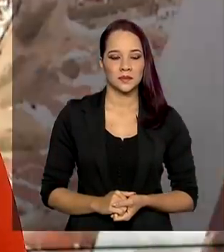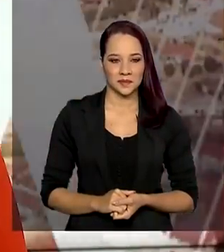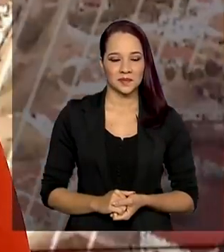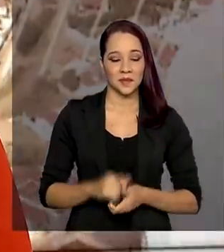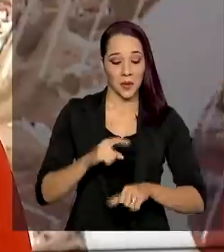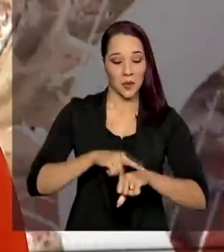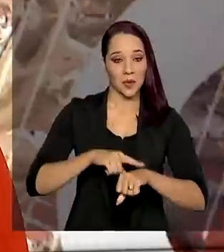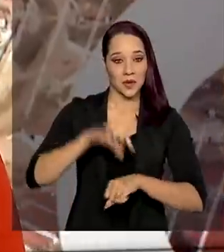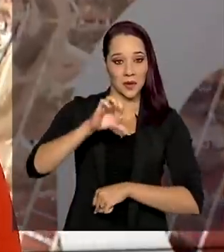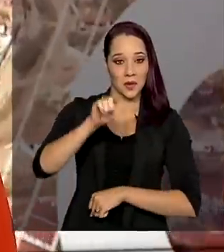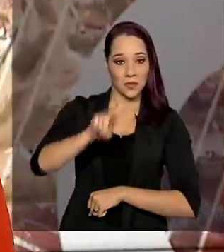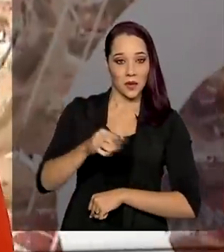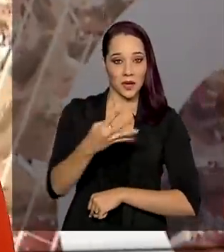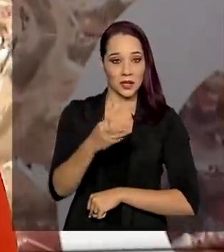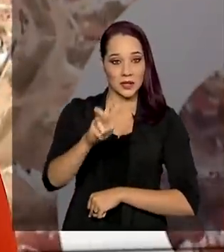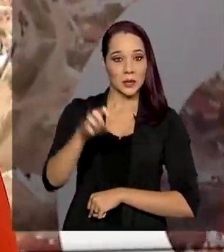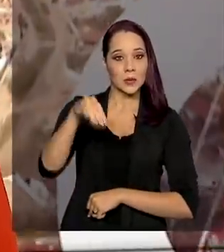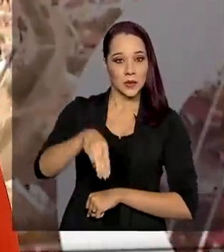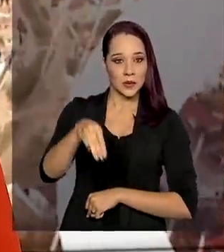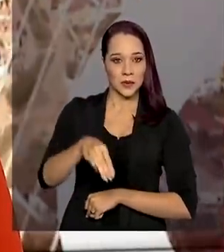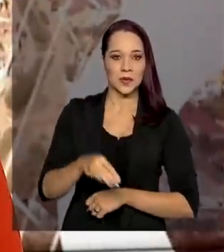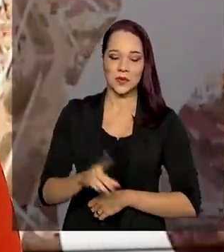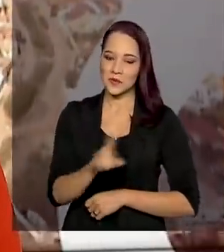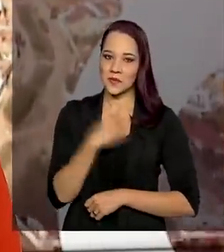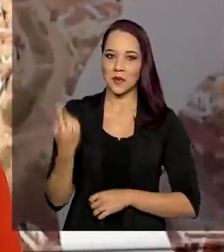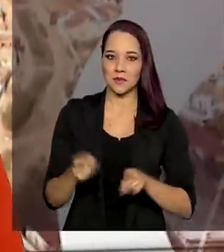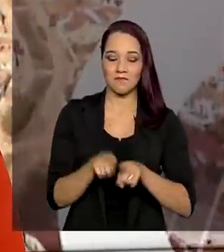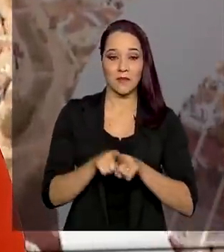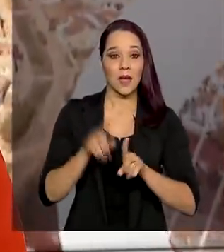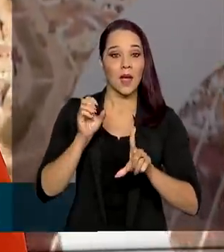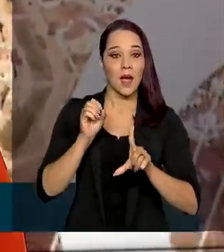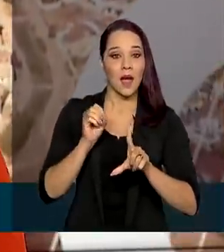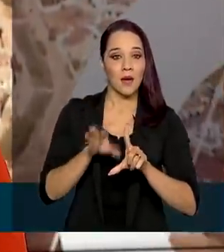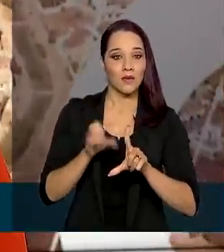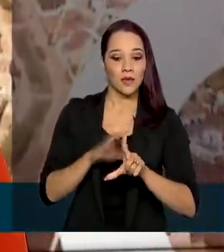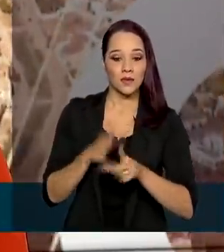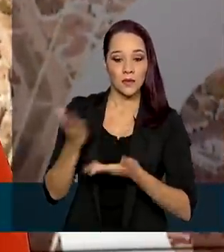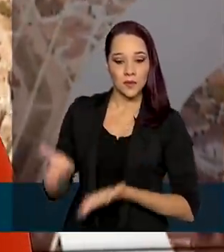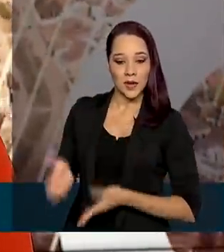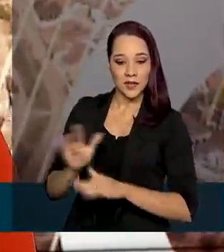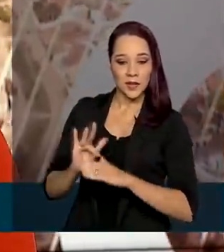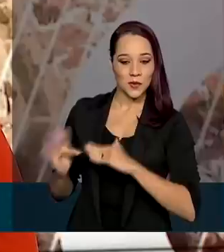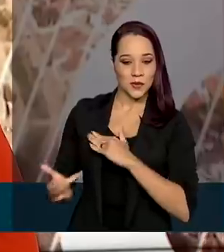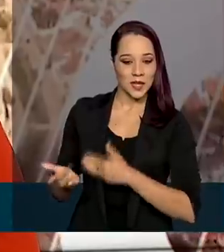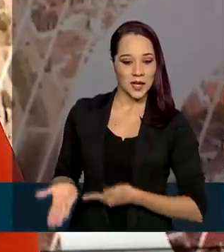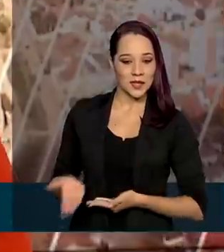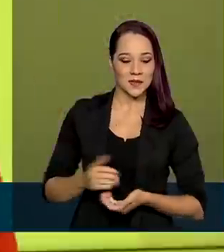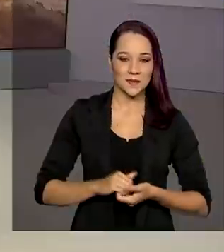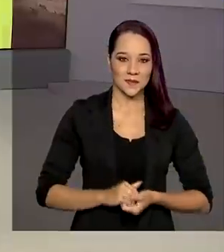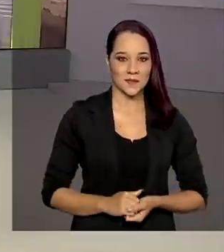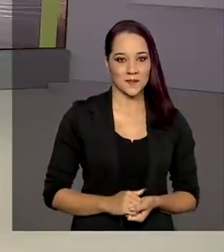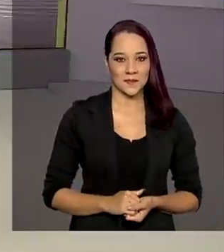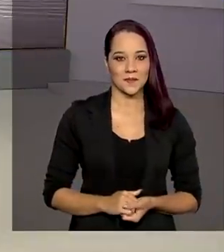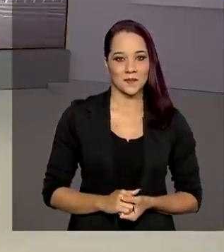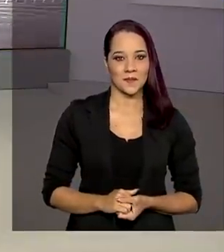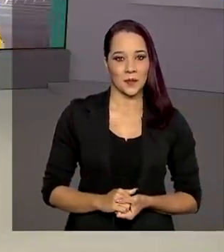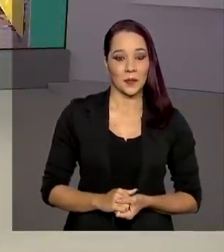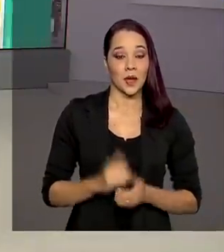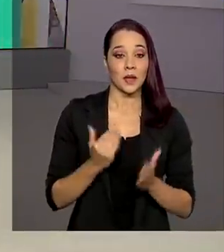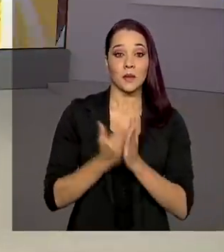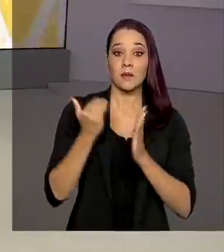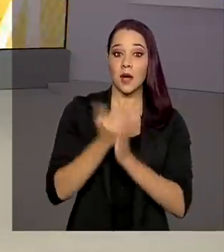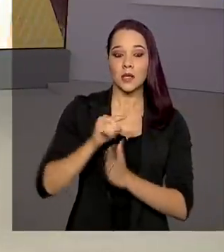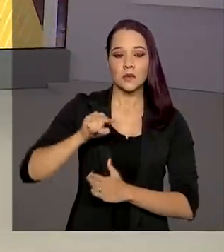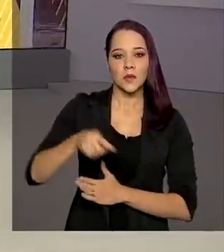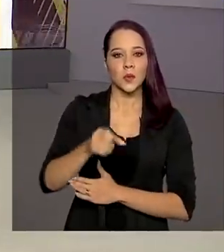São 9 horas e 45 minutos, nós estamos ao vivo também pelas redes sociais. Mais de